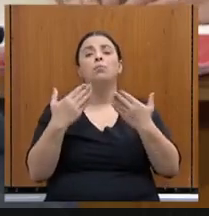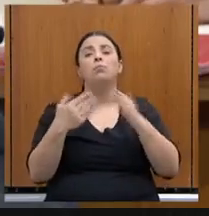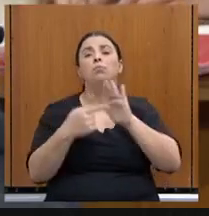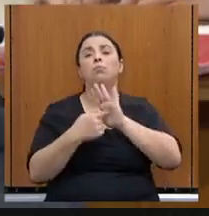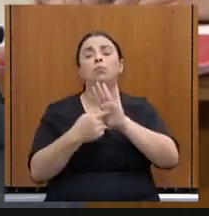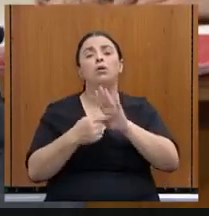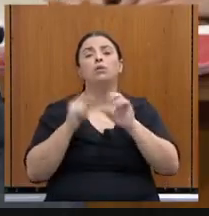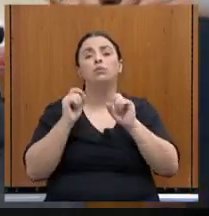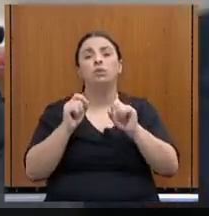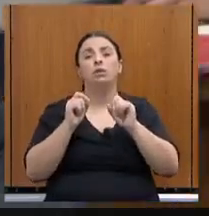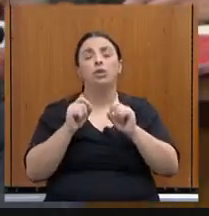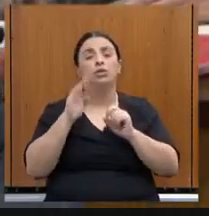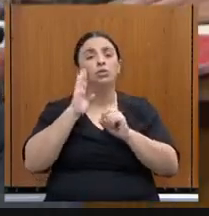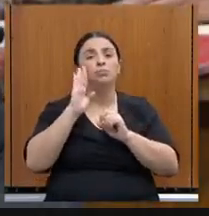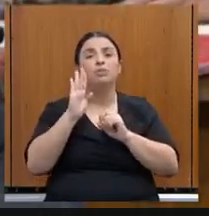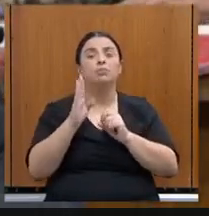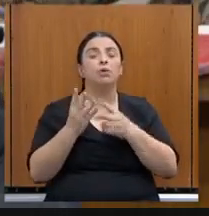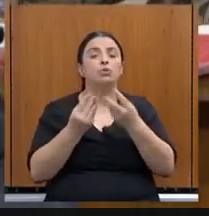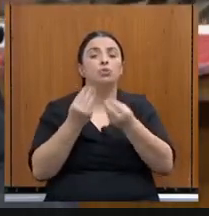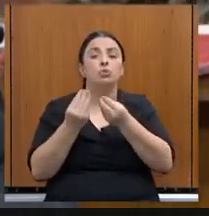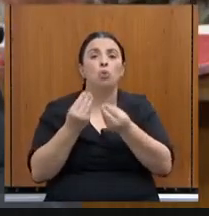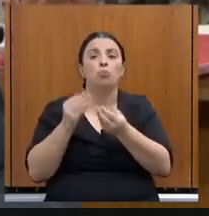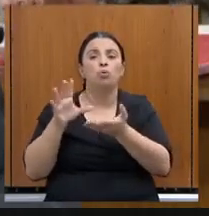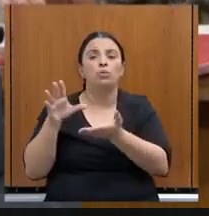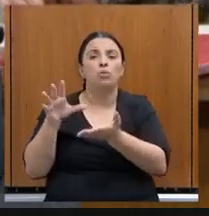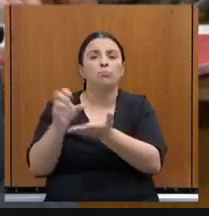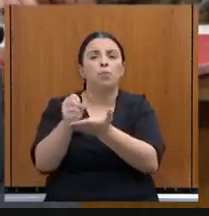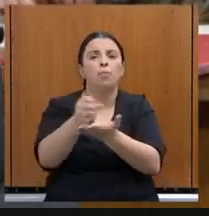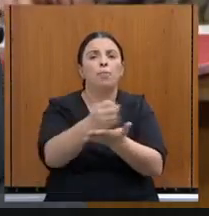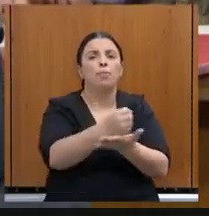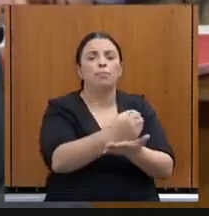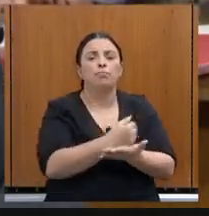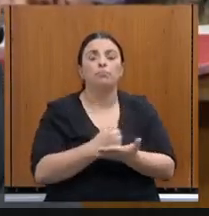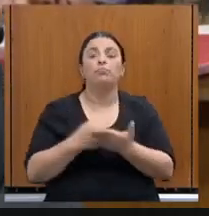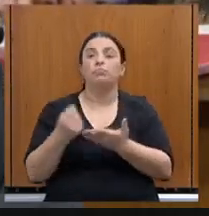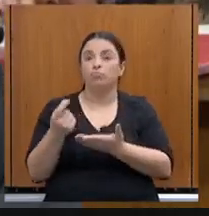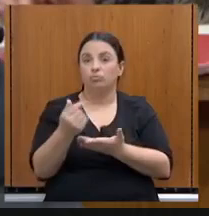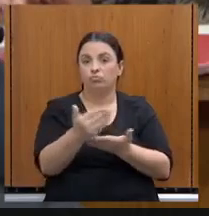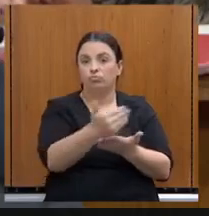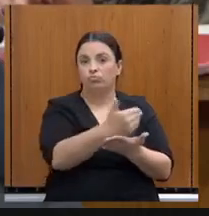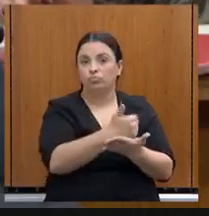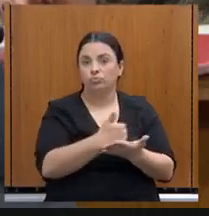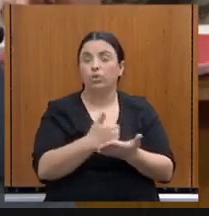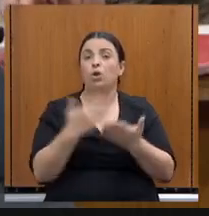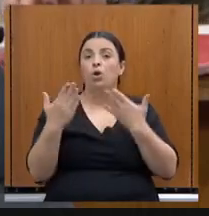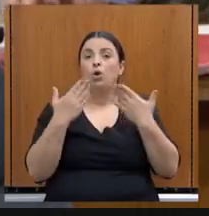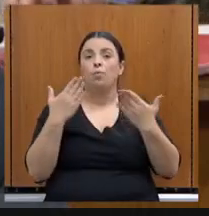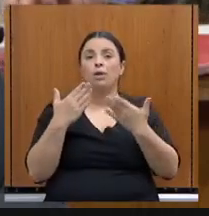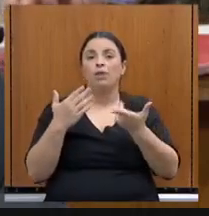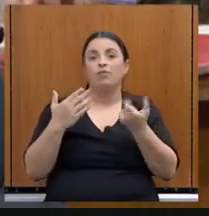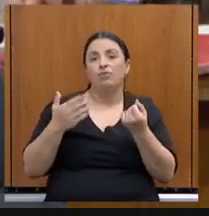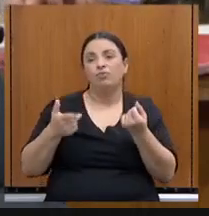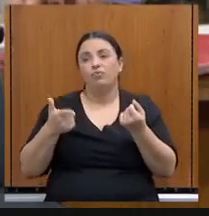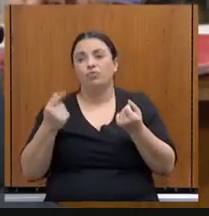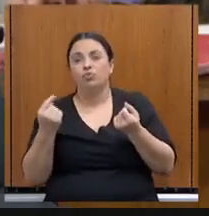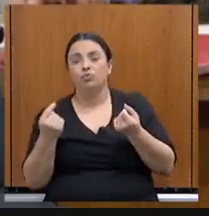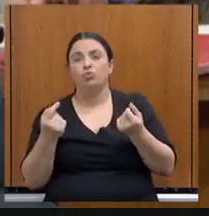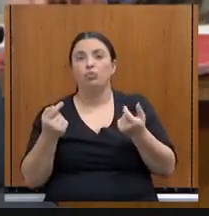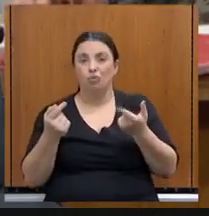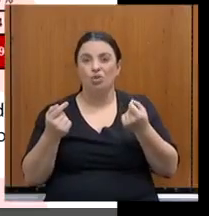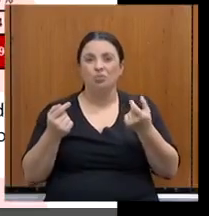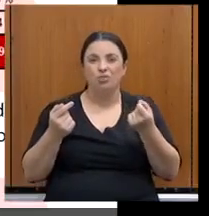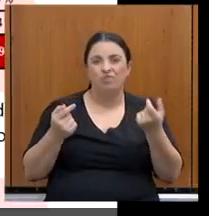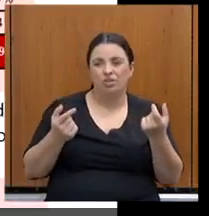arrecadação e, a comparação entre 2020 e 2021, a gente pode chamar a atenção aqui dos segmentos econômicos de